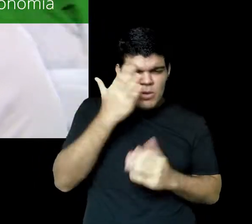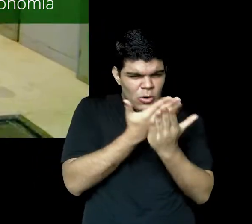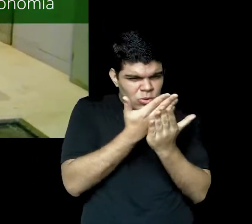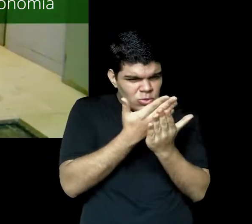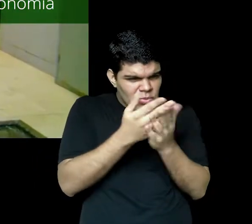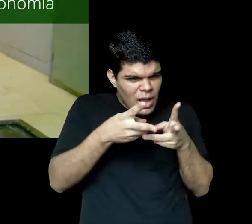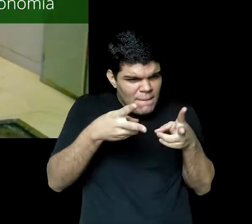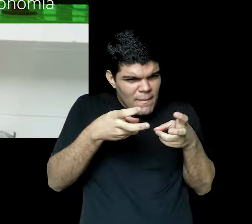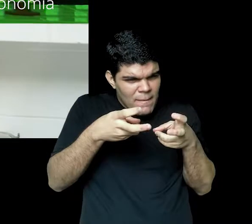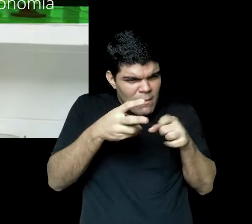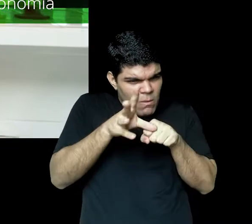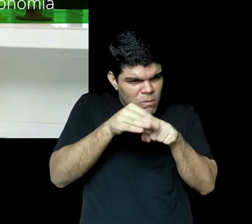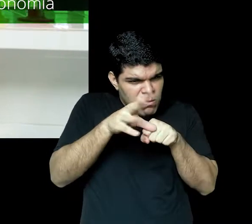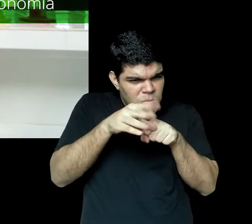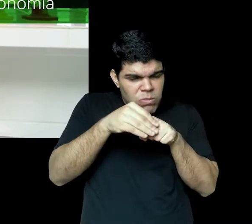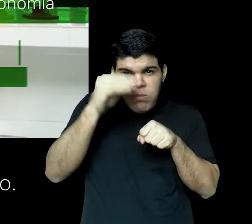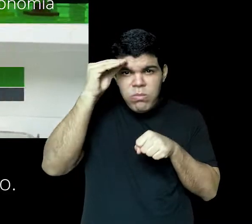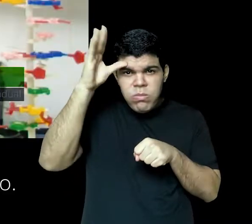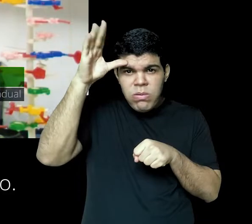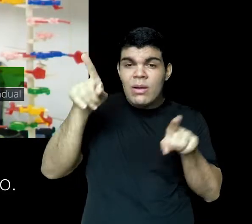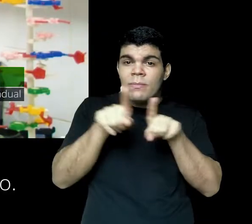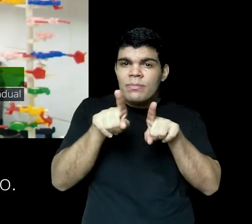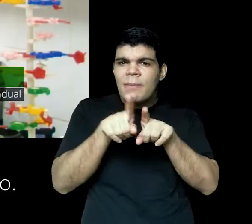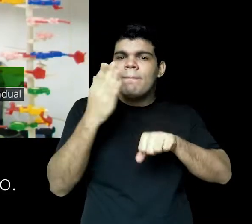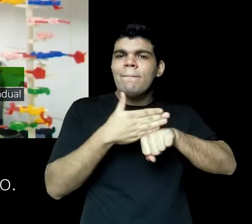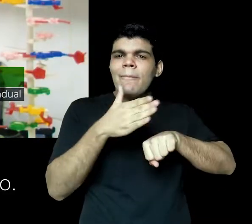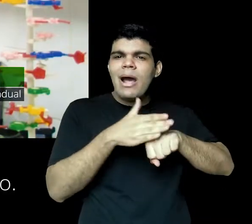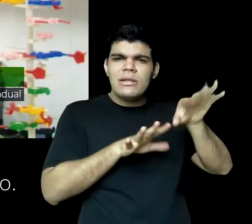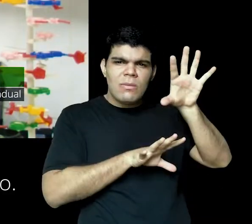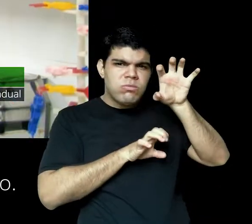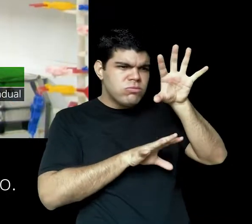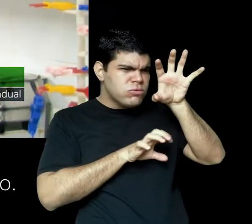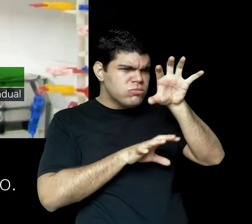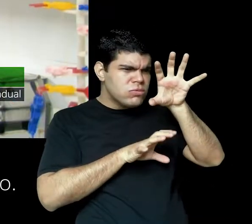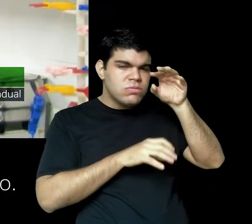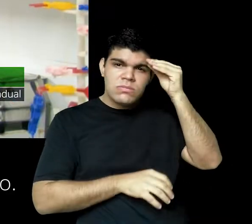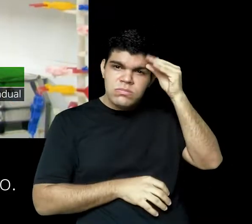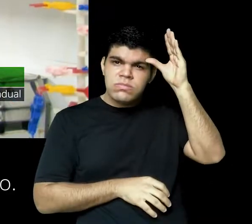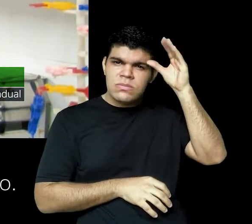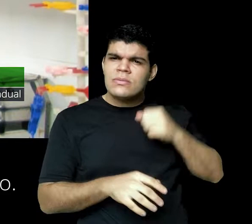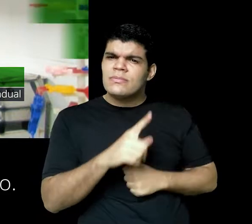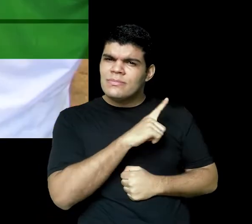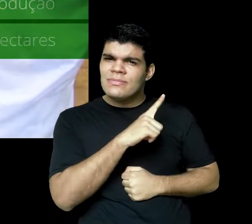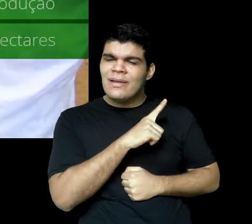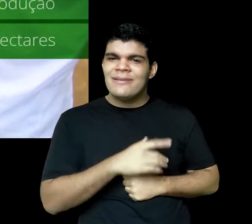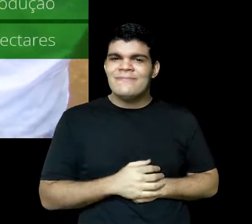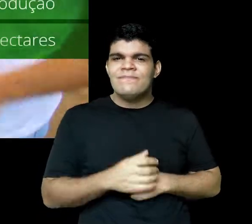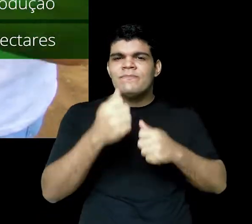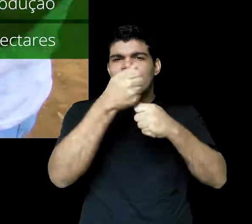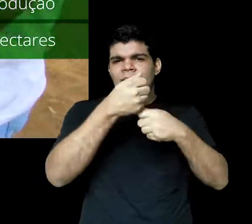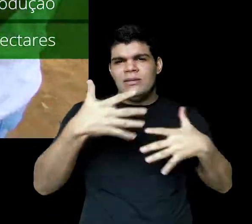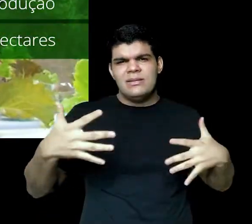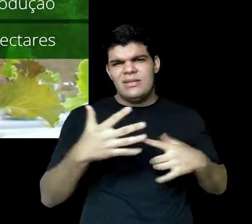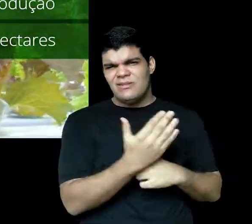adquirem, ao entrar no mercado de trabalho, eu consegui adquirir ela durante a minha graduação. A extensão, ela